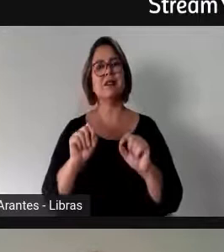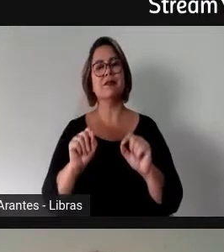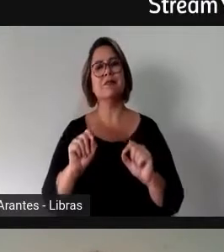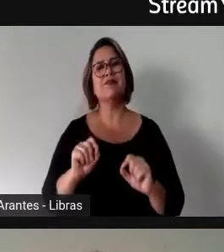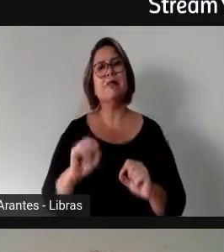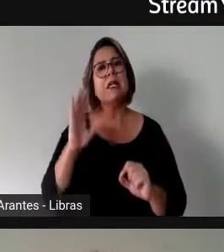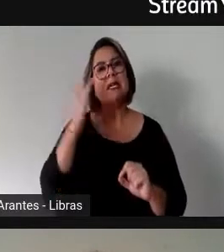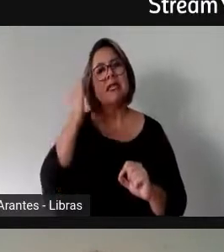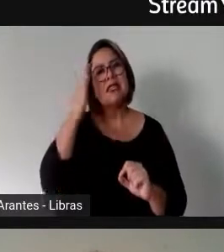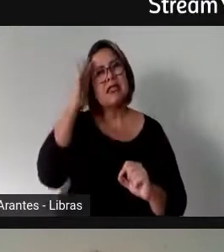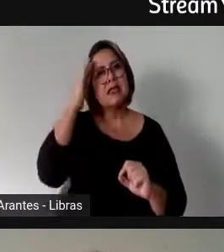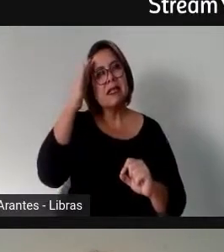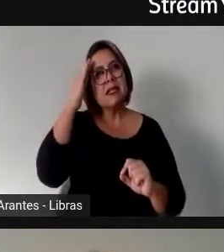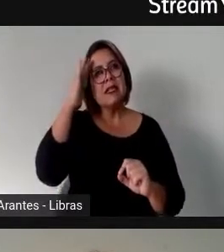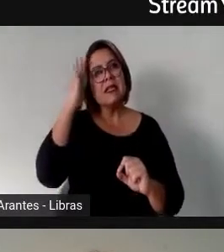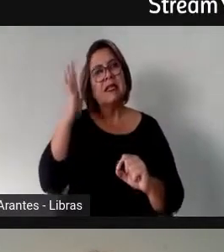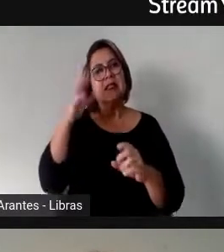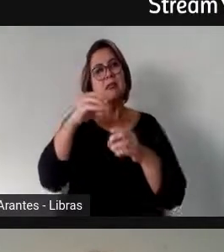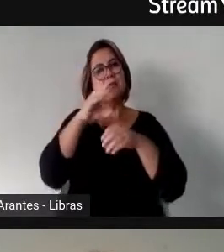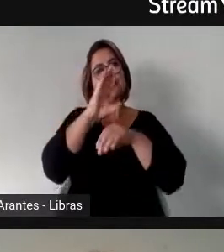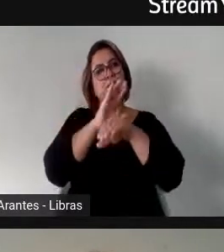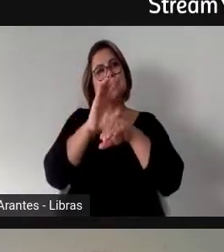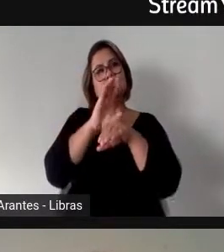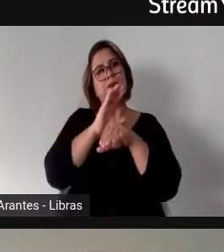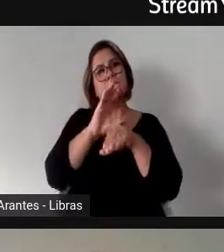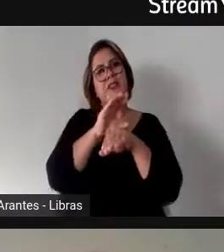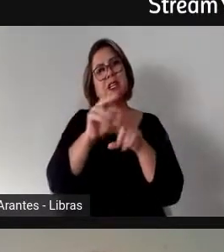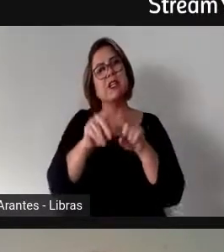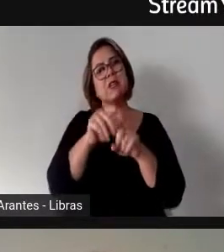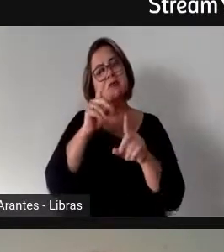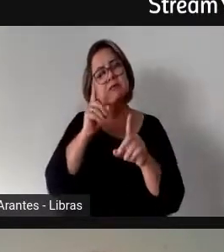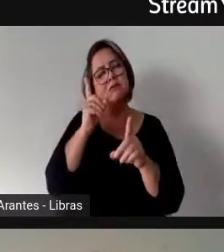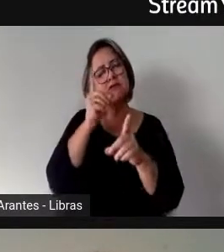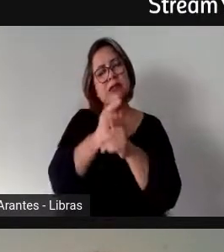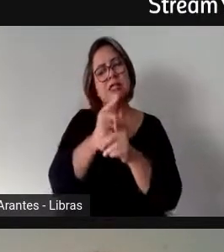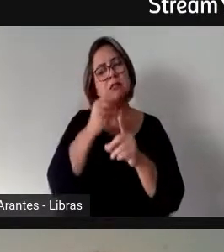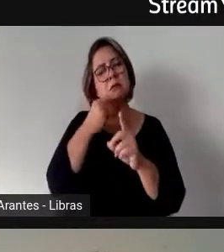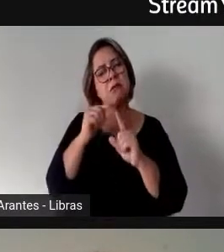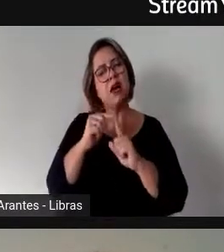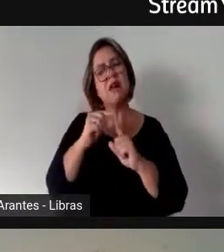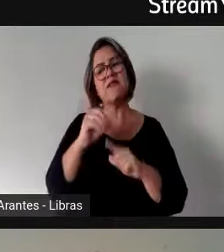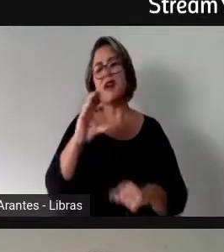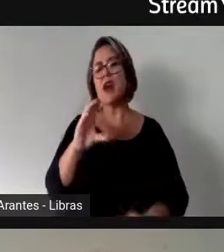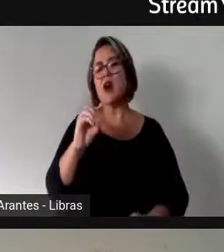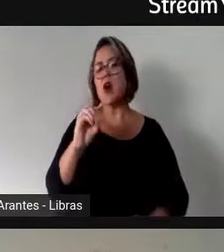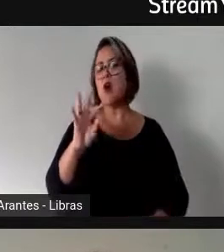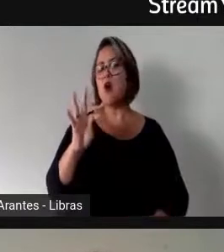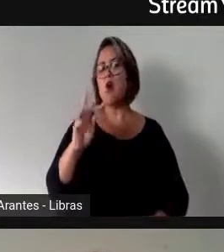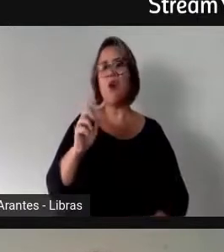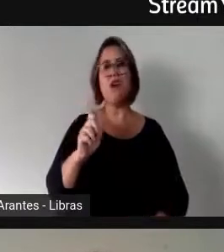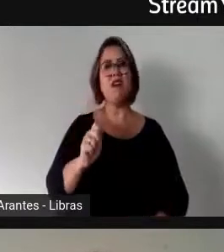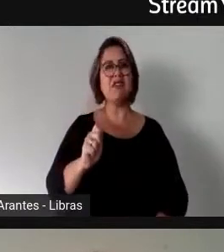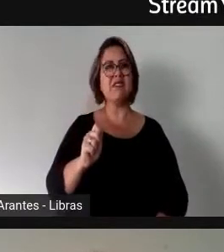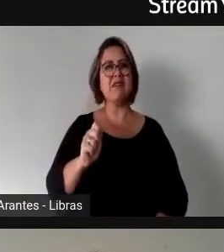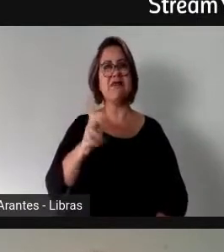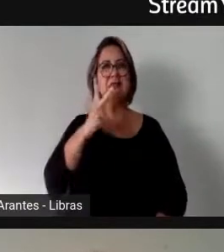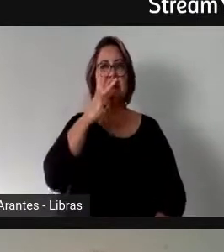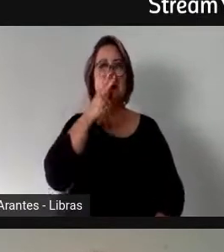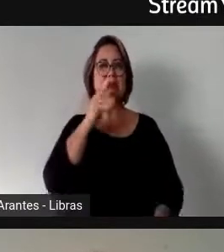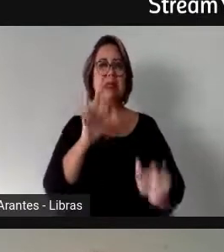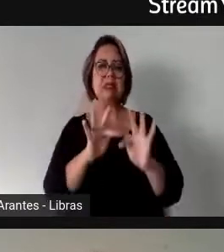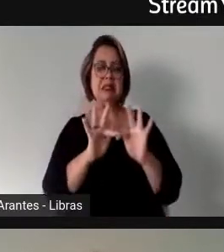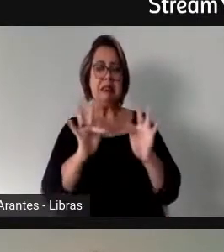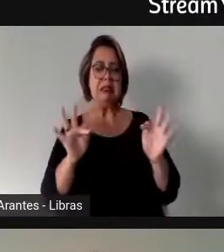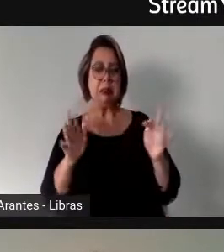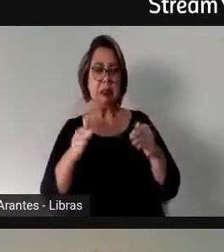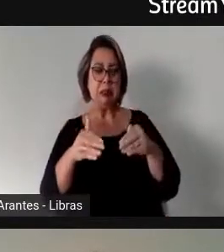a Constituição, identifica uma cota, me parece uma interpretação até mesmo tímida, porque a leitura